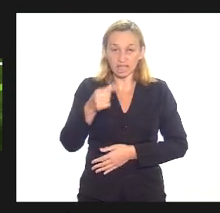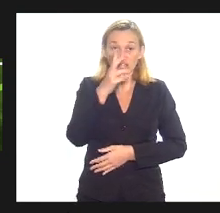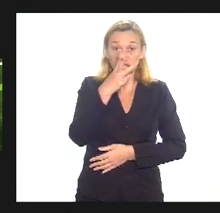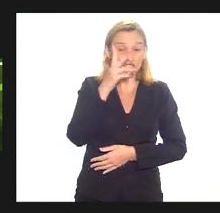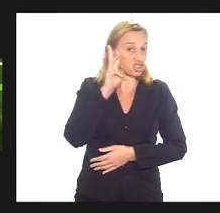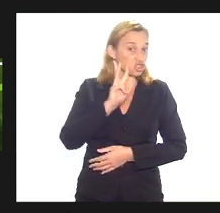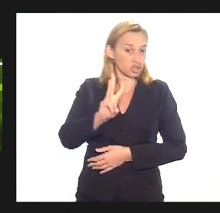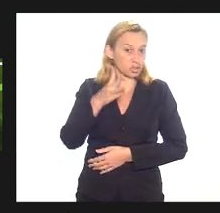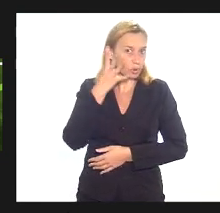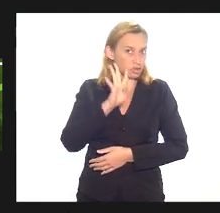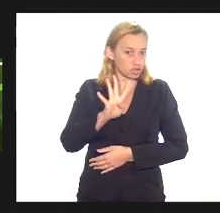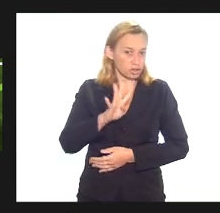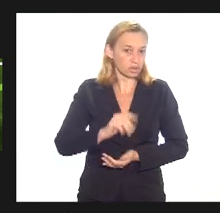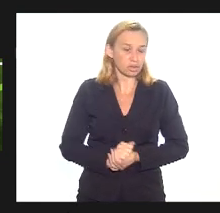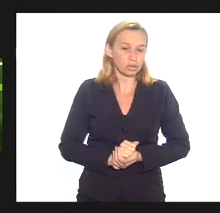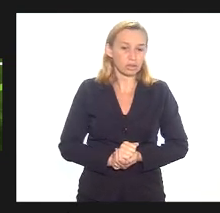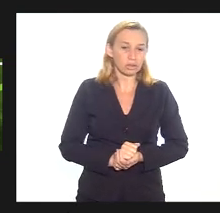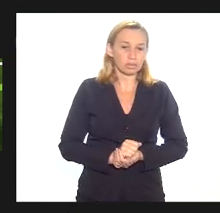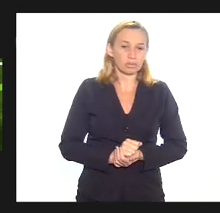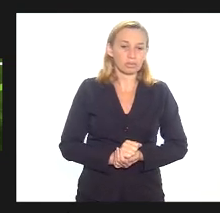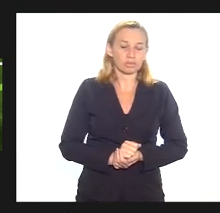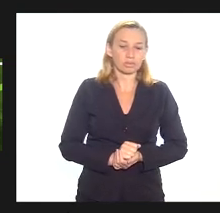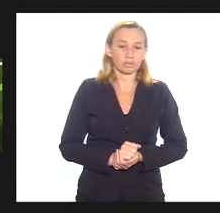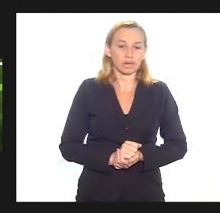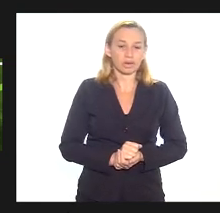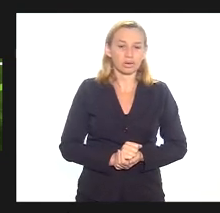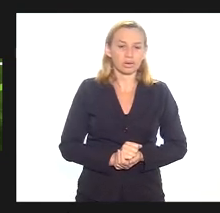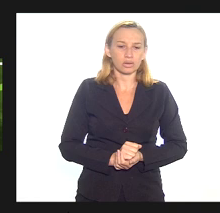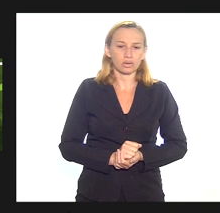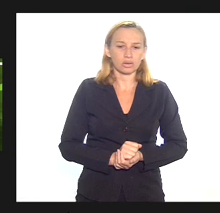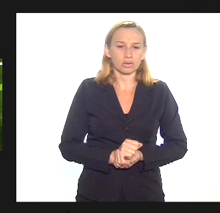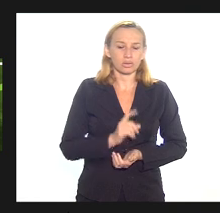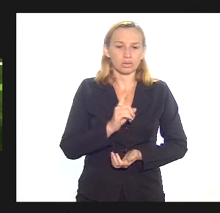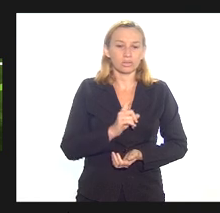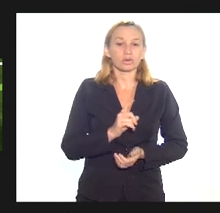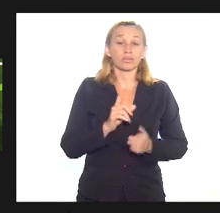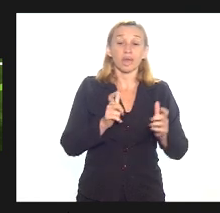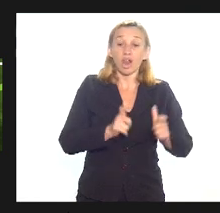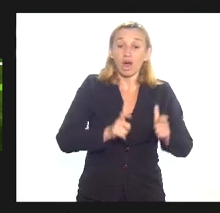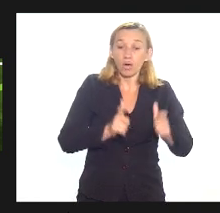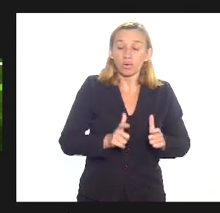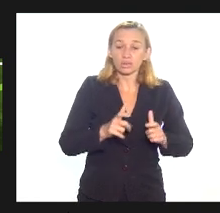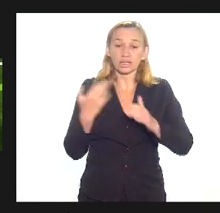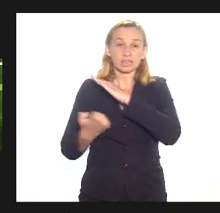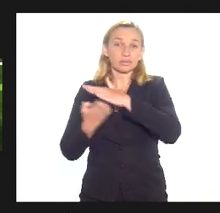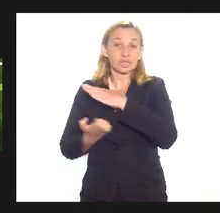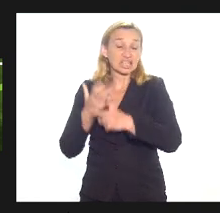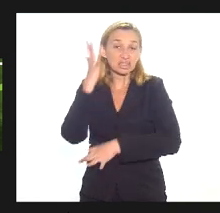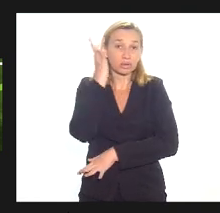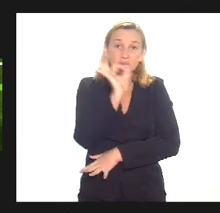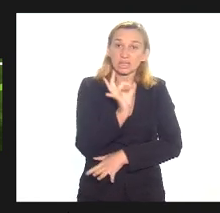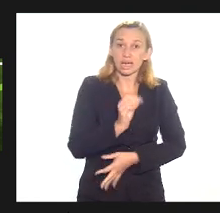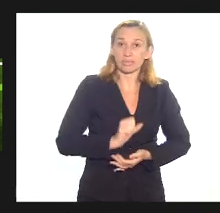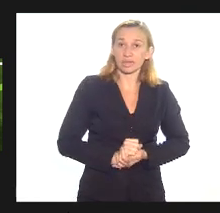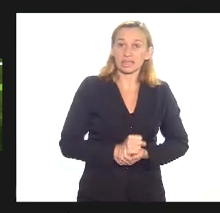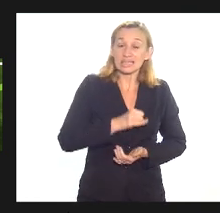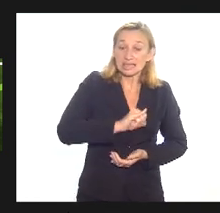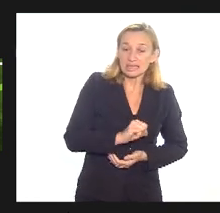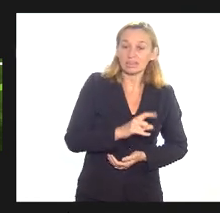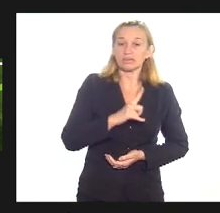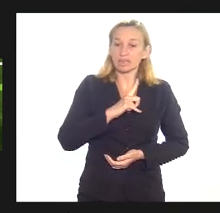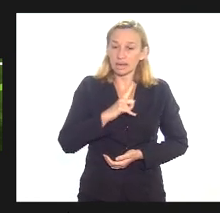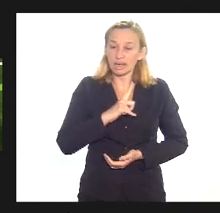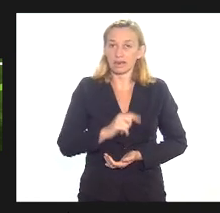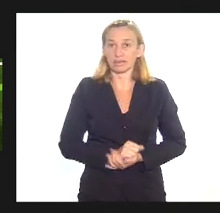dias quatro dias para concessão aonde as empresas participantes não sabem se terá de